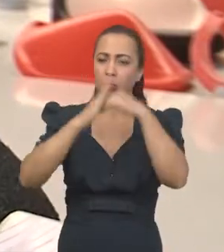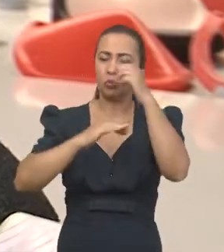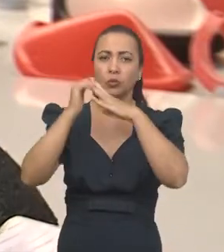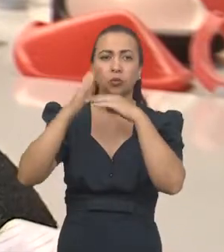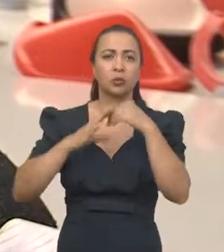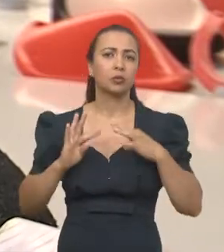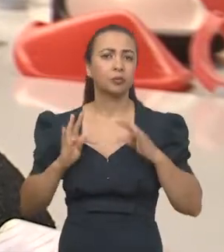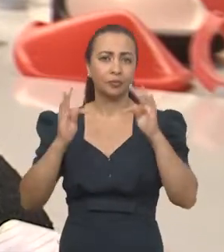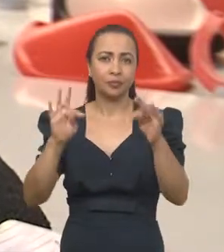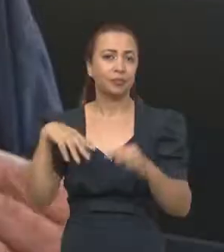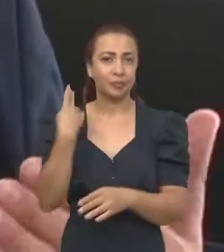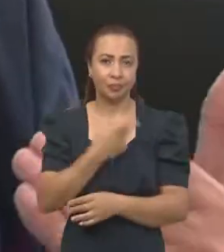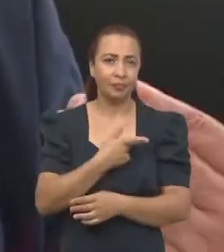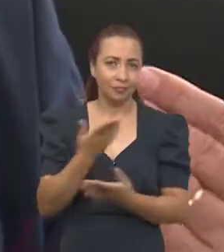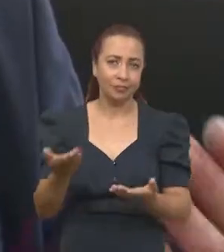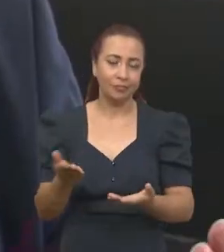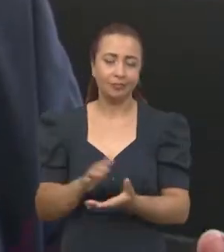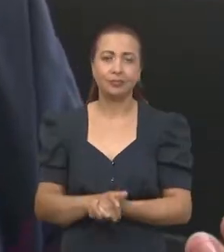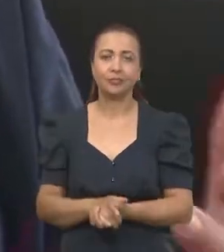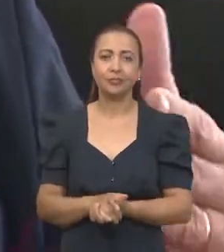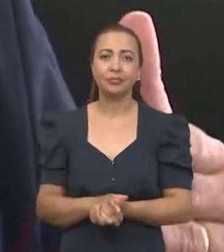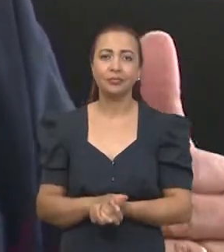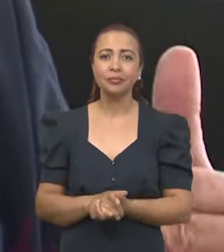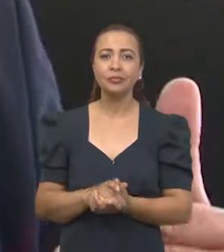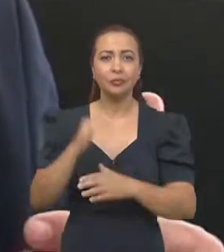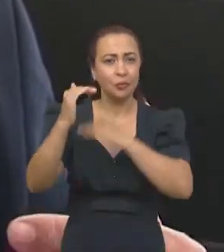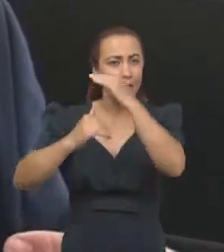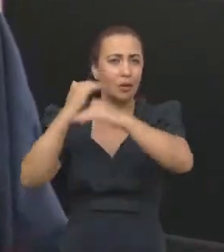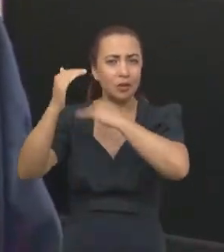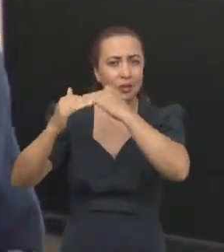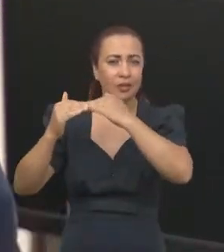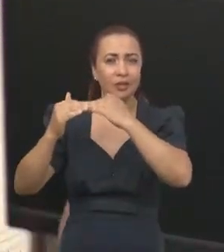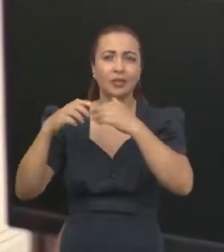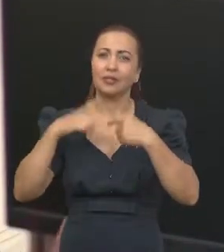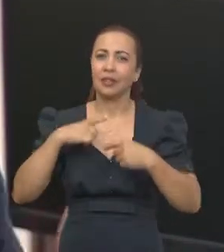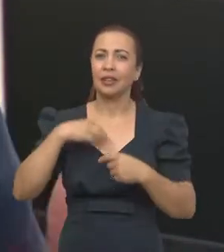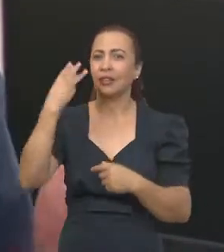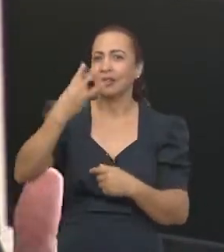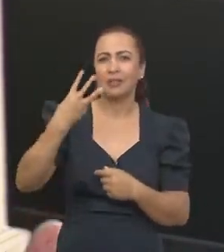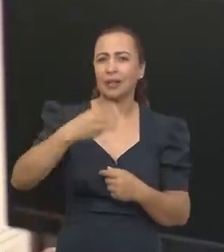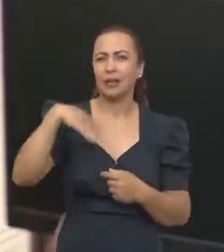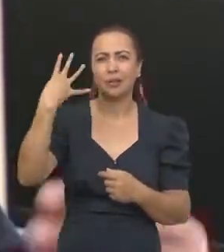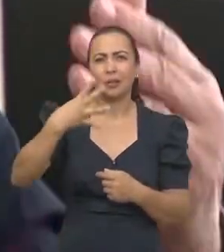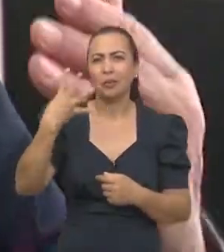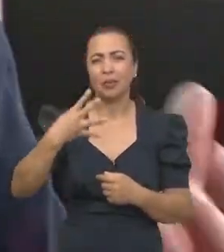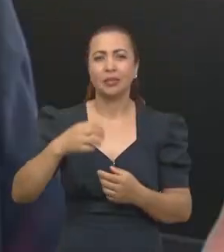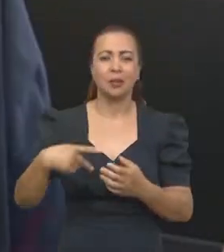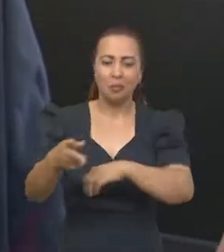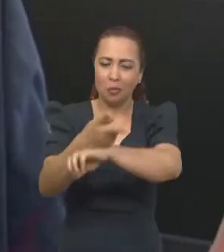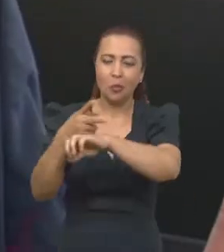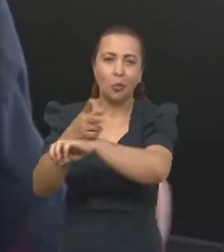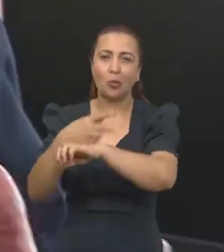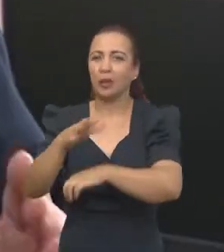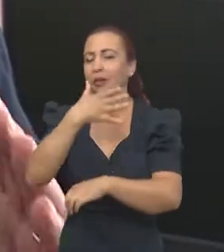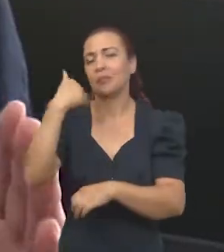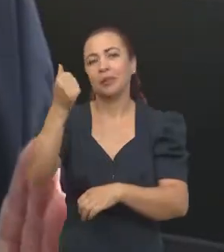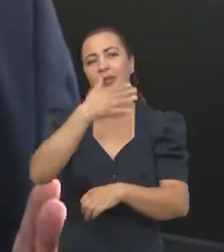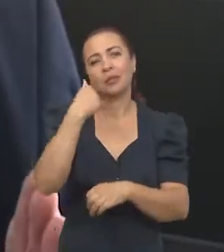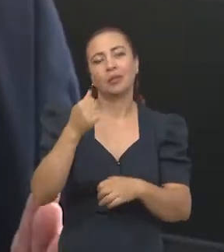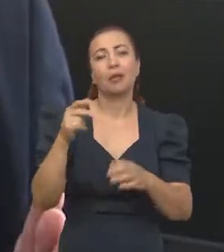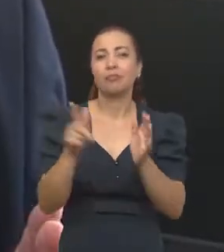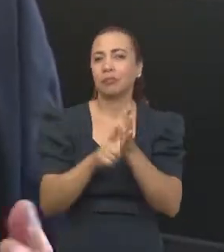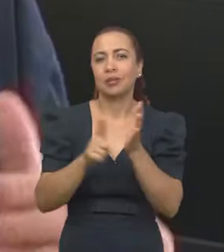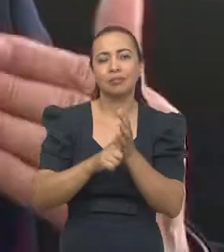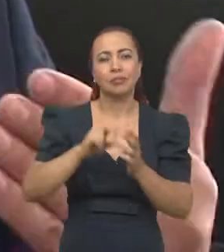e uma tecnologia nossa. É um processo evolutivo, certamente nós teremos uma versão terceira, quarta, buscando aperfeiçoamento. Esse é o